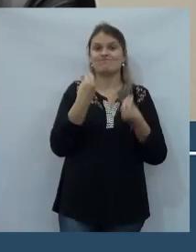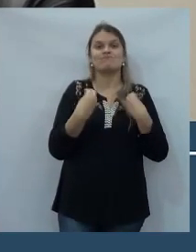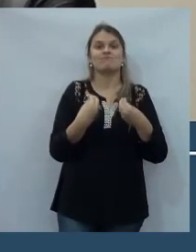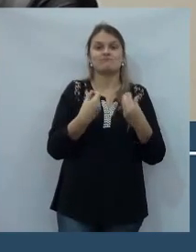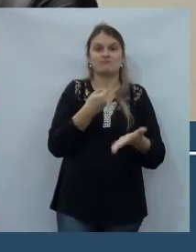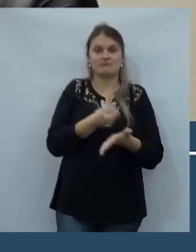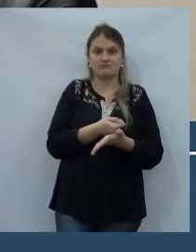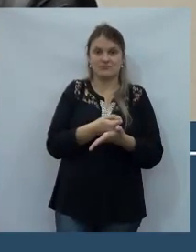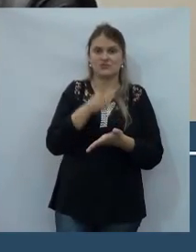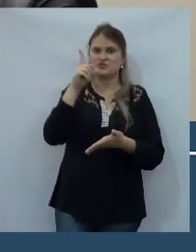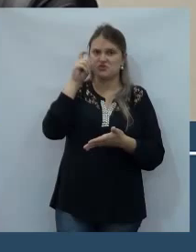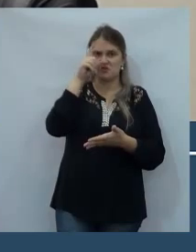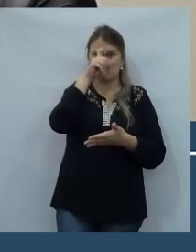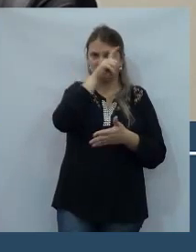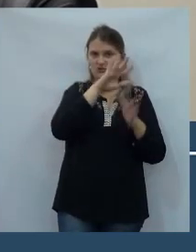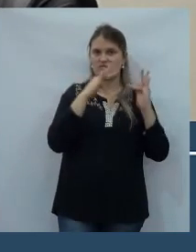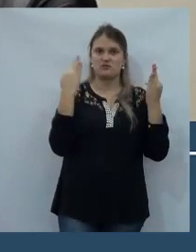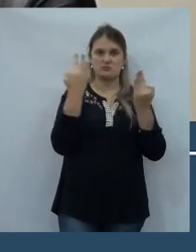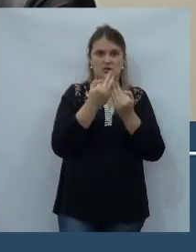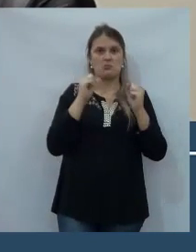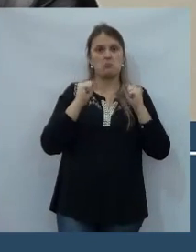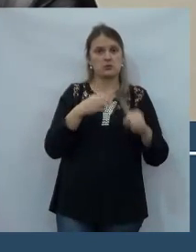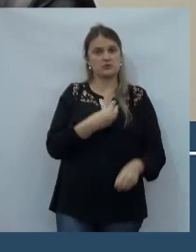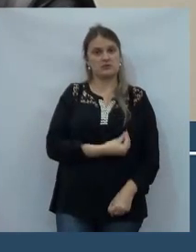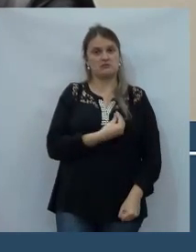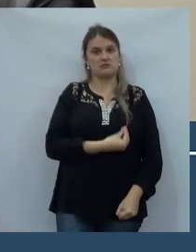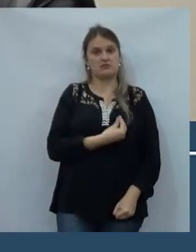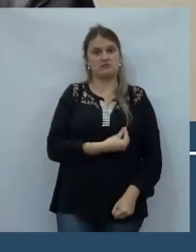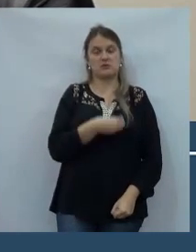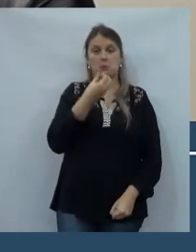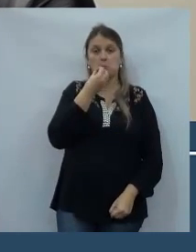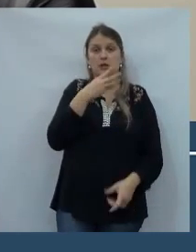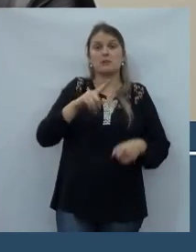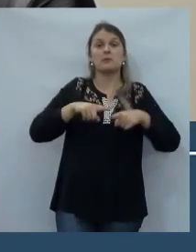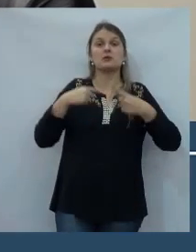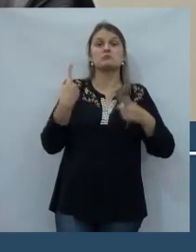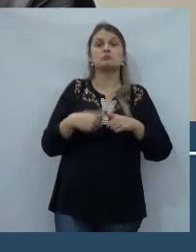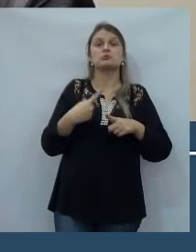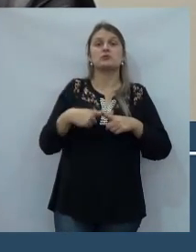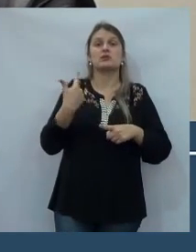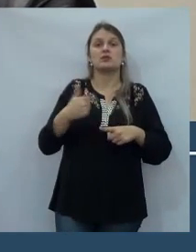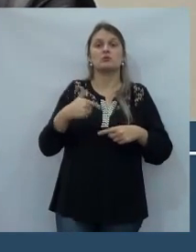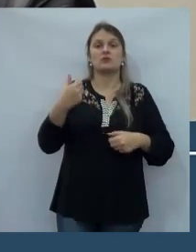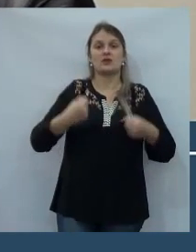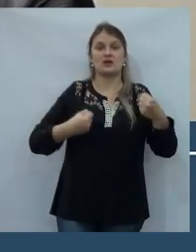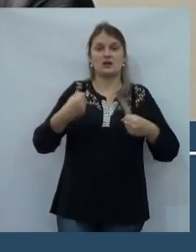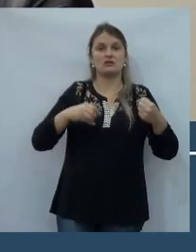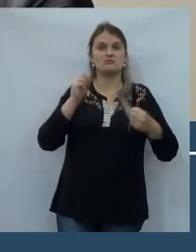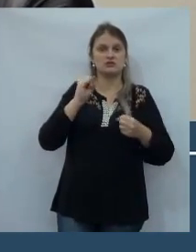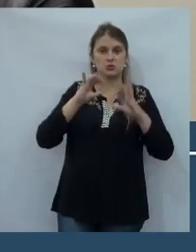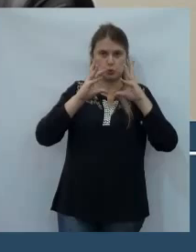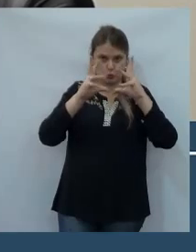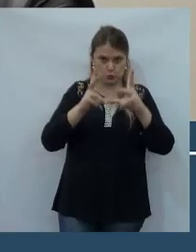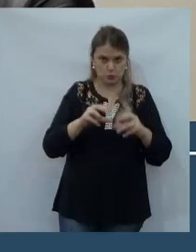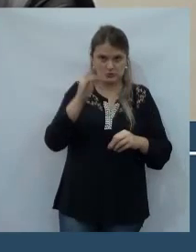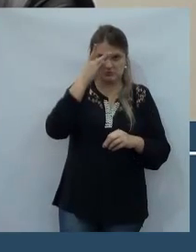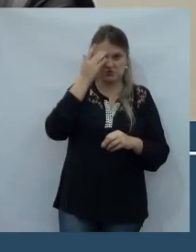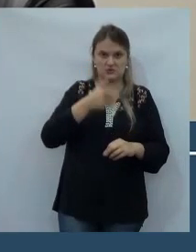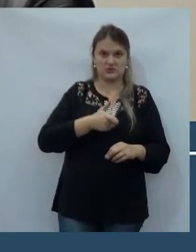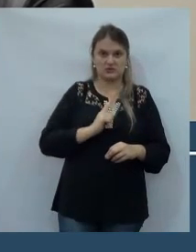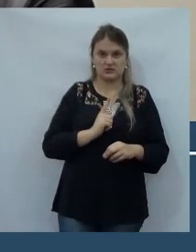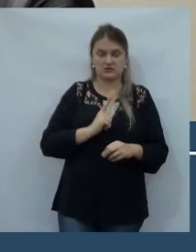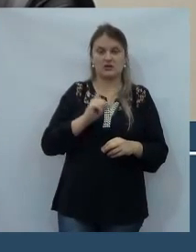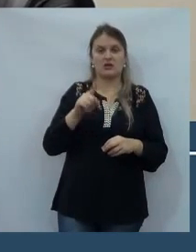Põe em dificuldades famílias que poderiam estar vivendo tranquilamente. Mas por que não ter um carro, se todo mundo tem? Esse é o grande problema